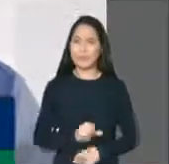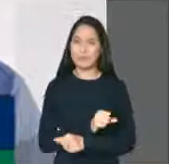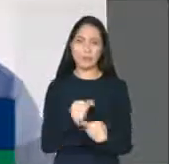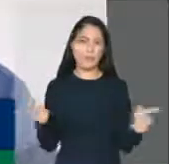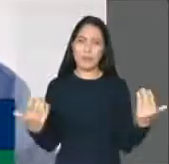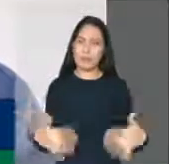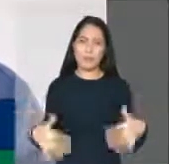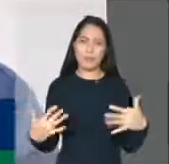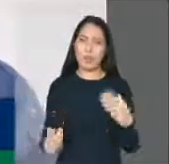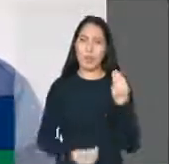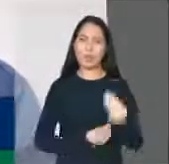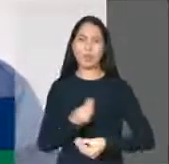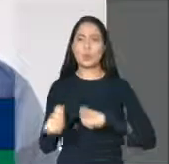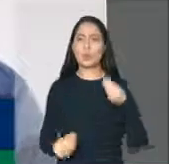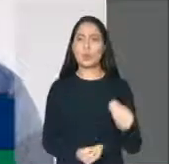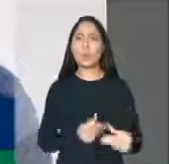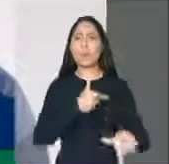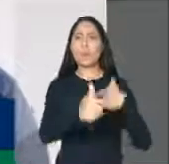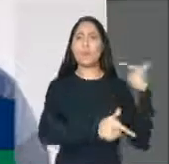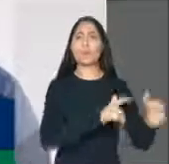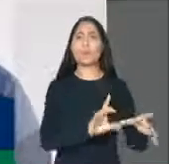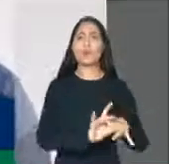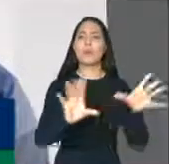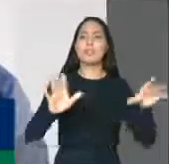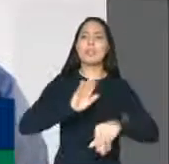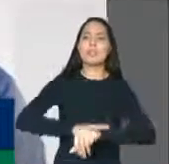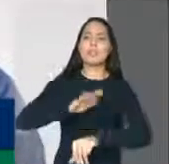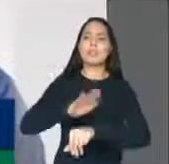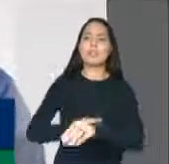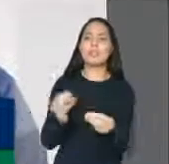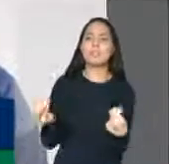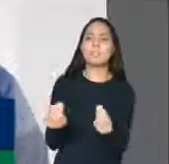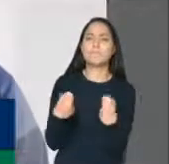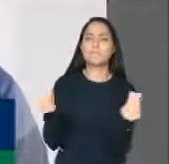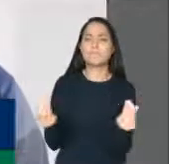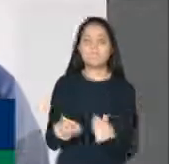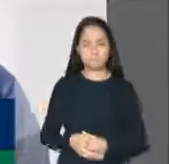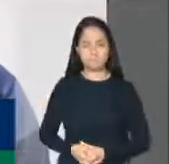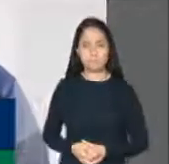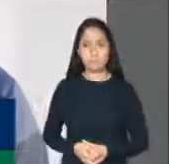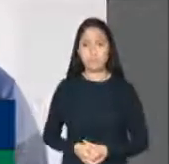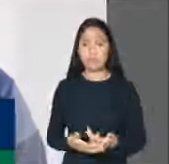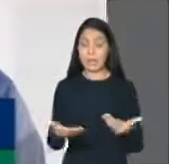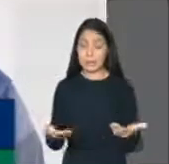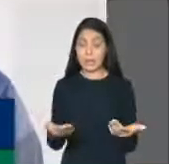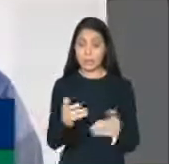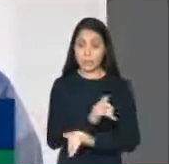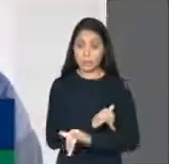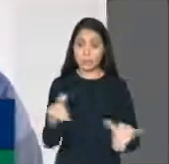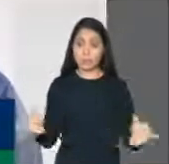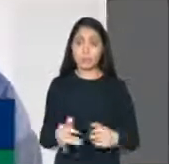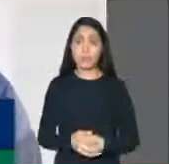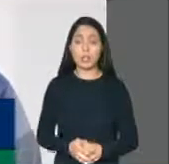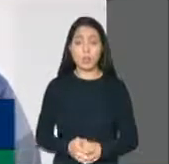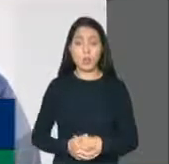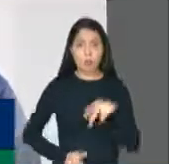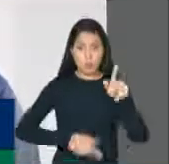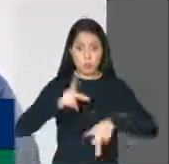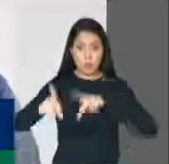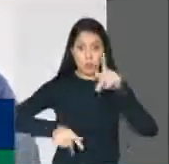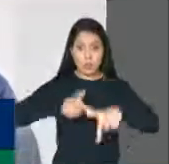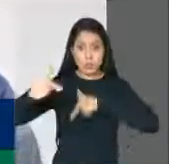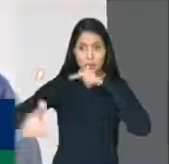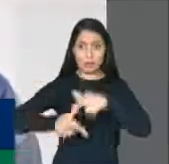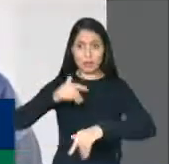liberdade de trabalhador numa situação tão vulnerável como essa. Aliás, por via de regra, o trabalhador não tem